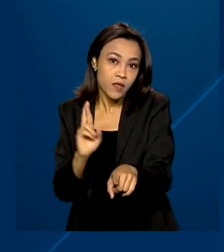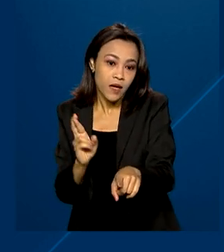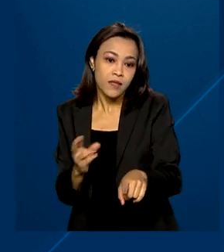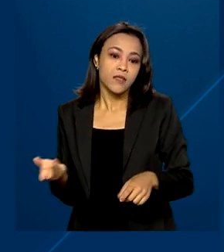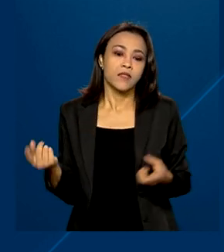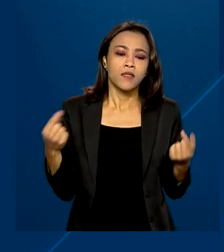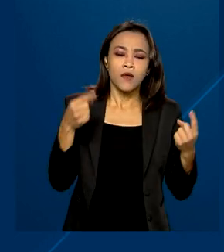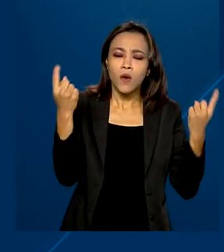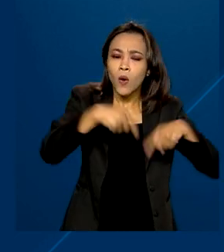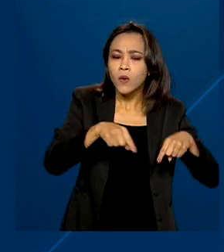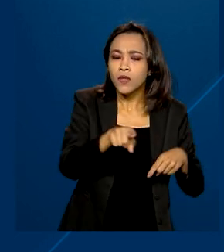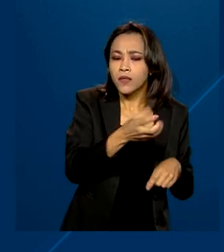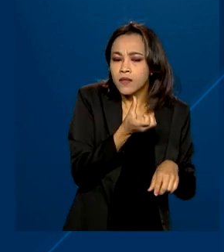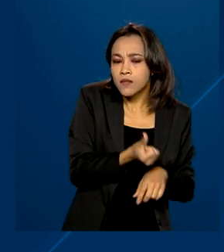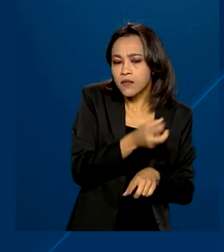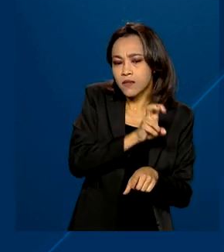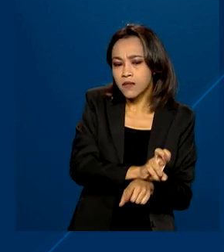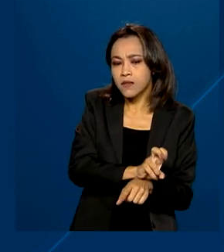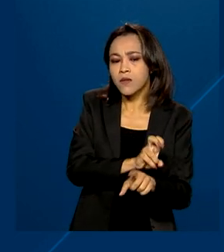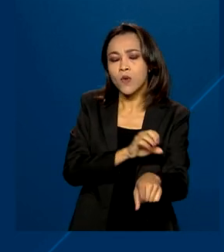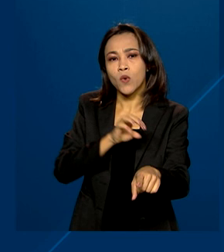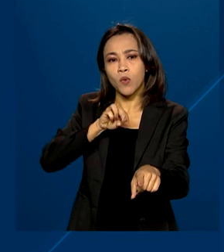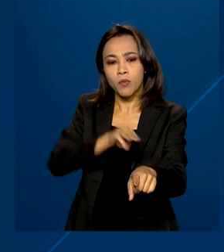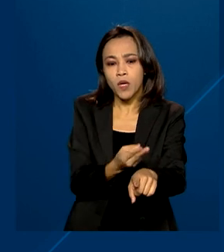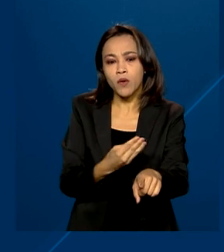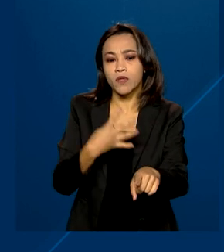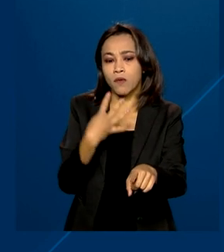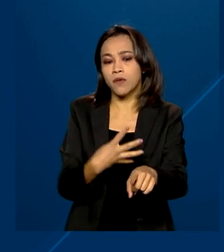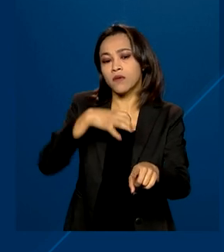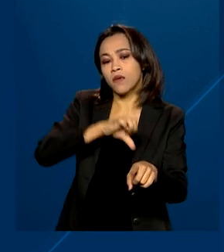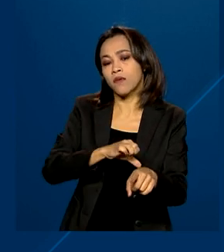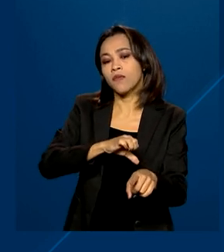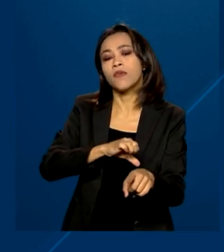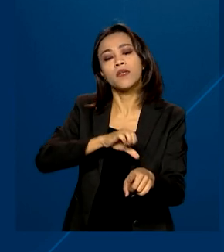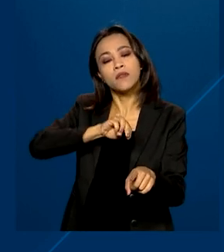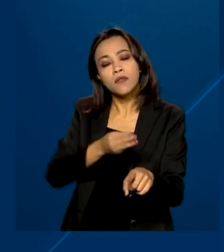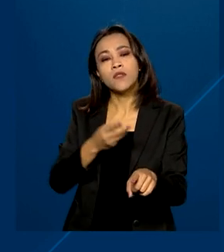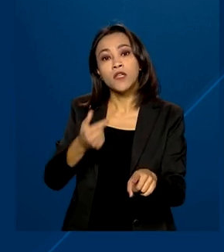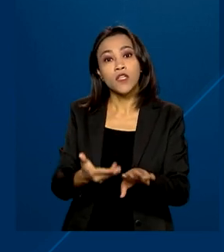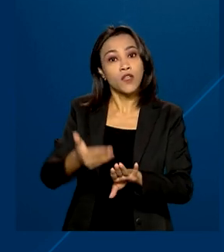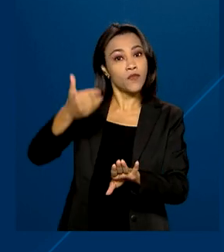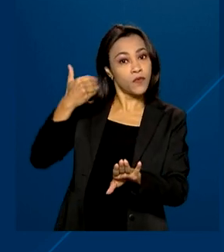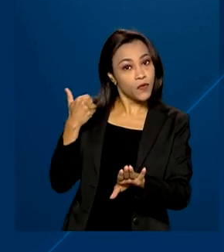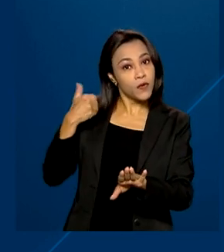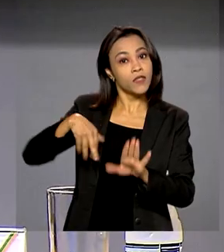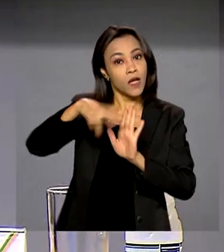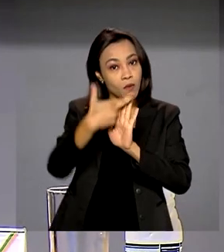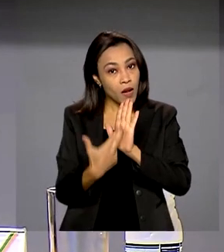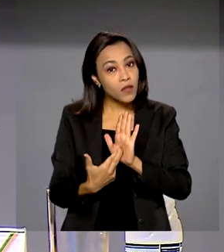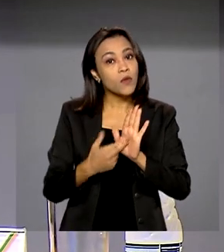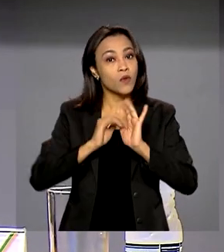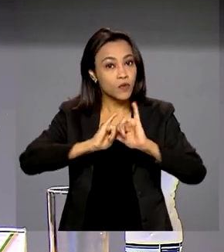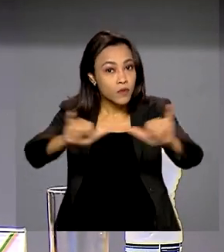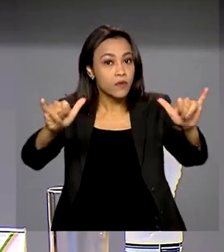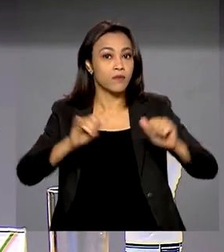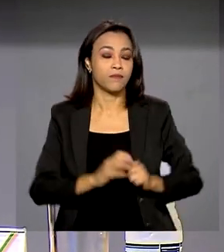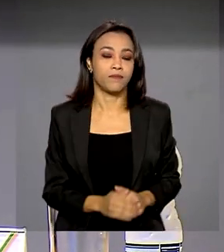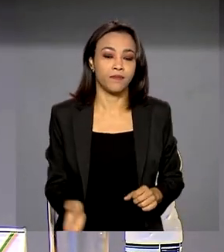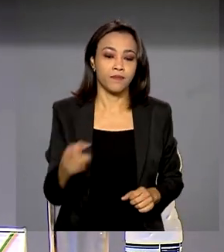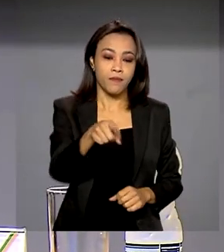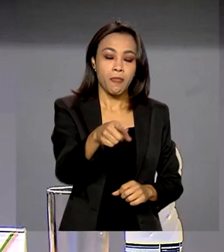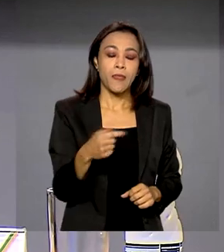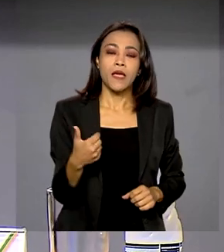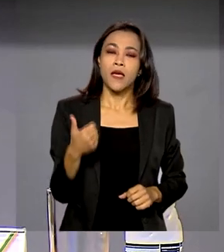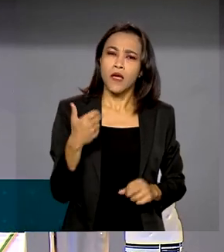contra R 65,490 bilhões divulgada no documento anterior. Eu espero que ao longo